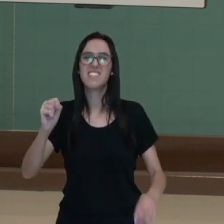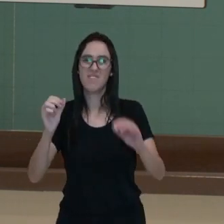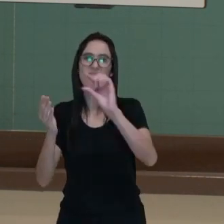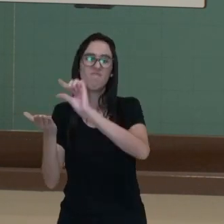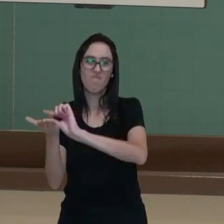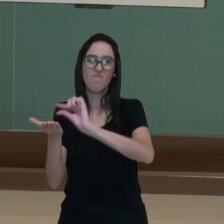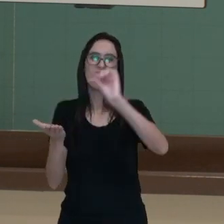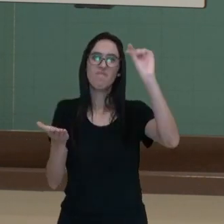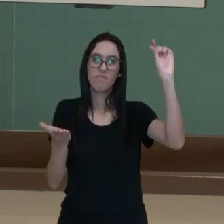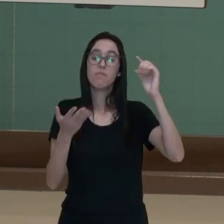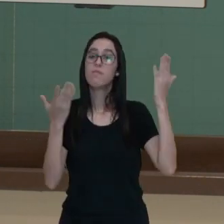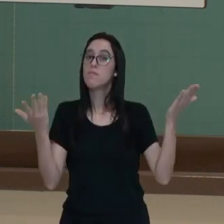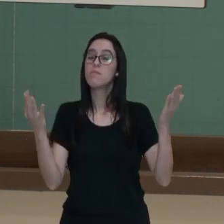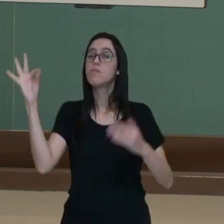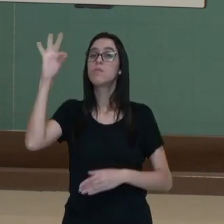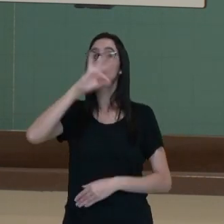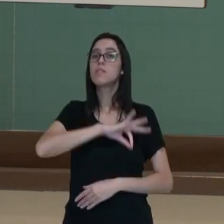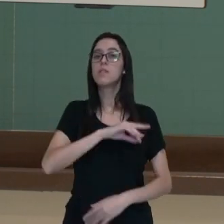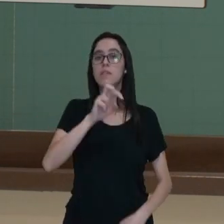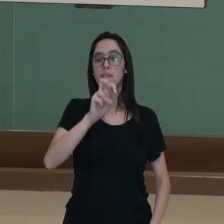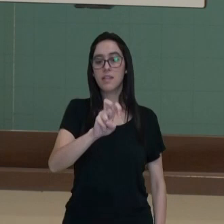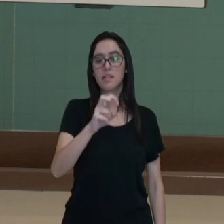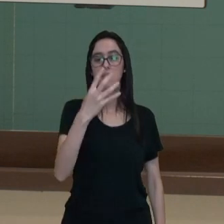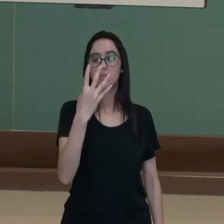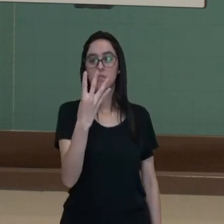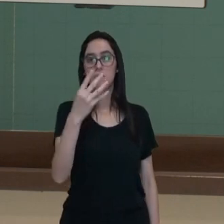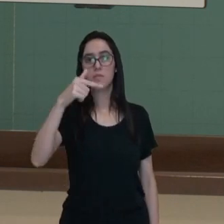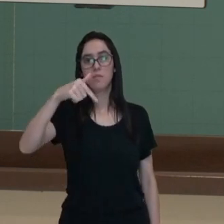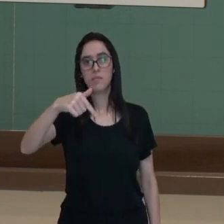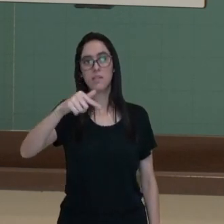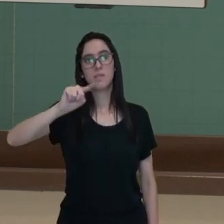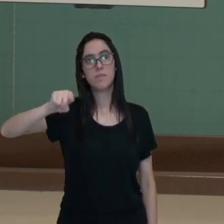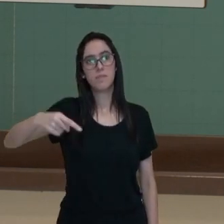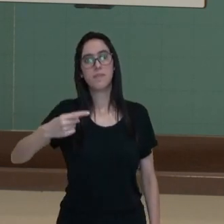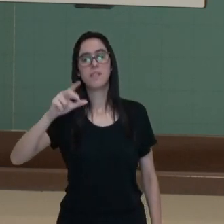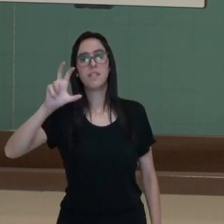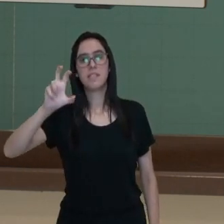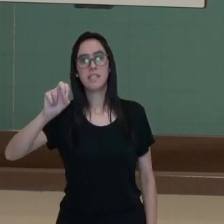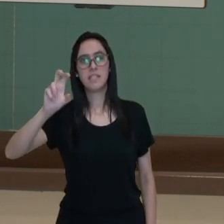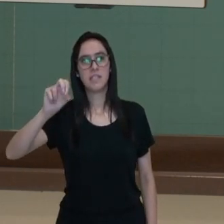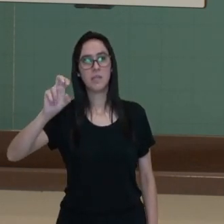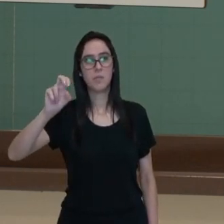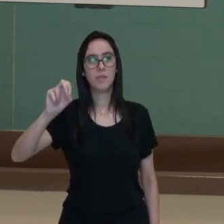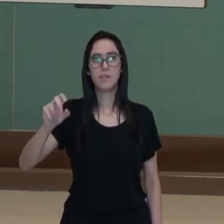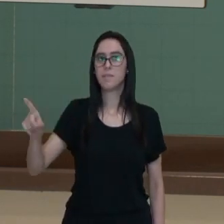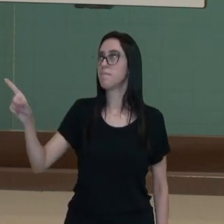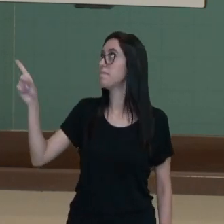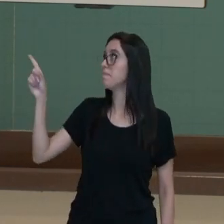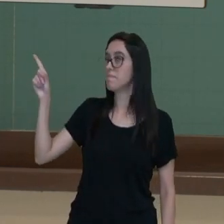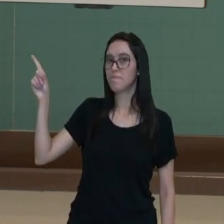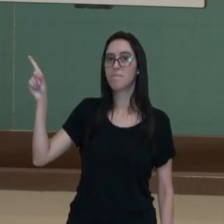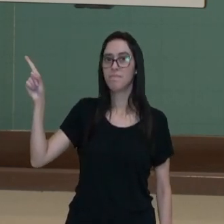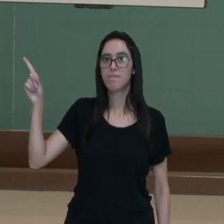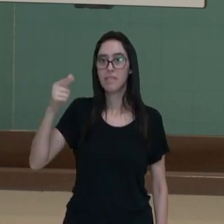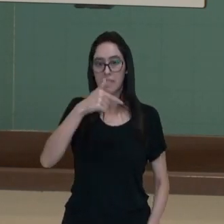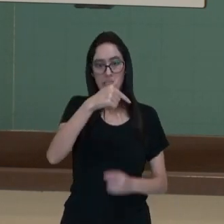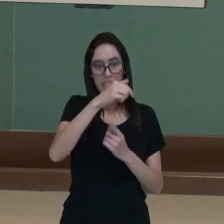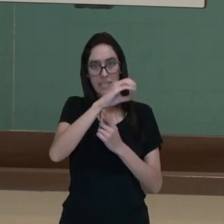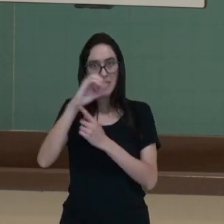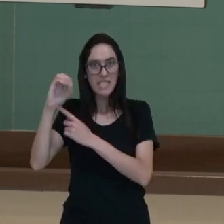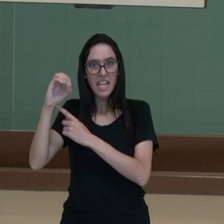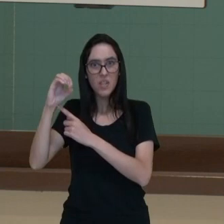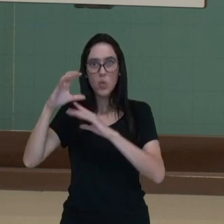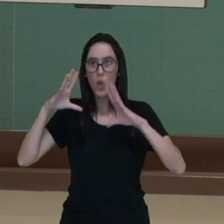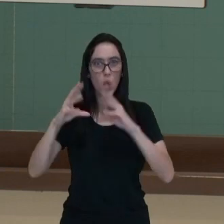ela vai receber 547,50 por mês. Então, não vai receber os 700 reais.